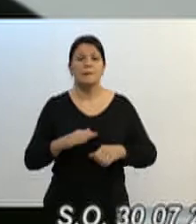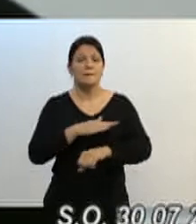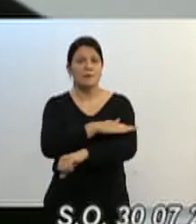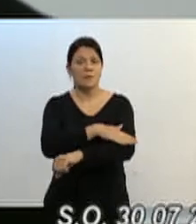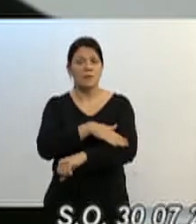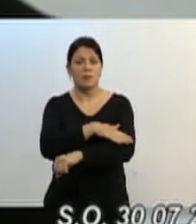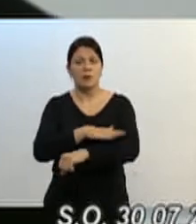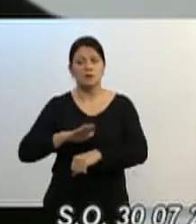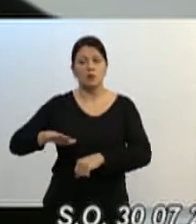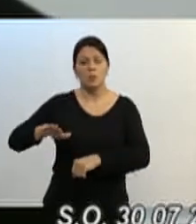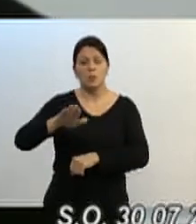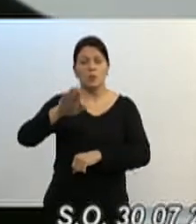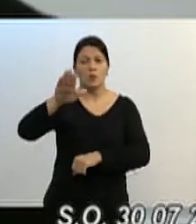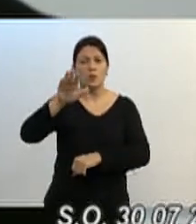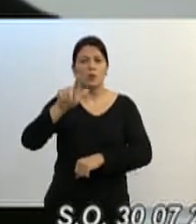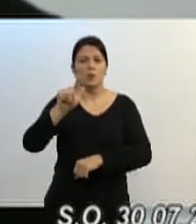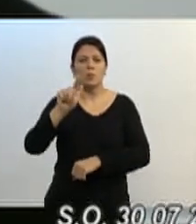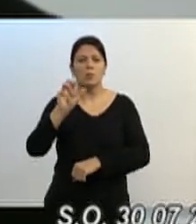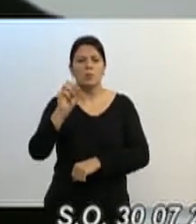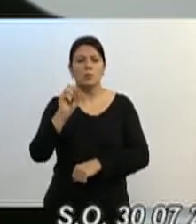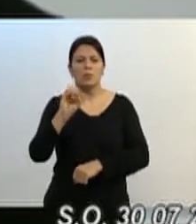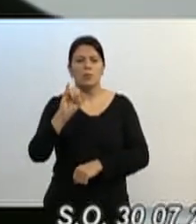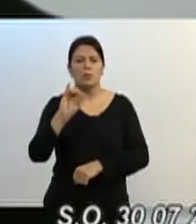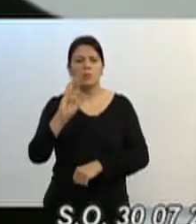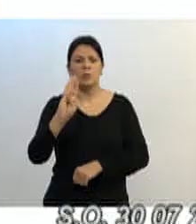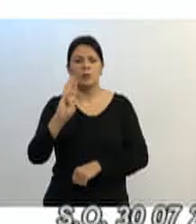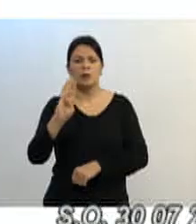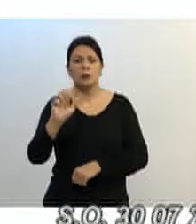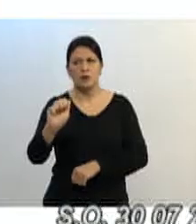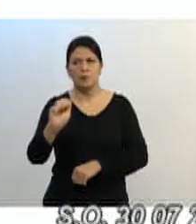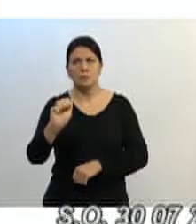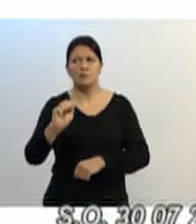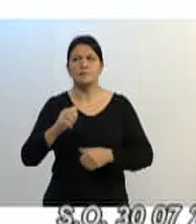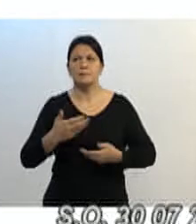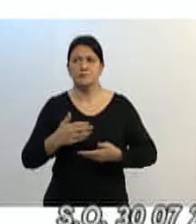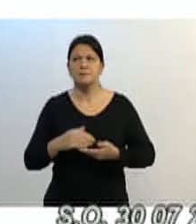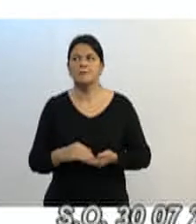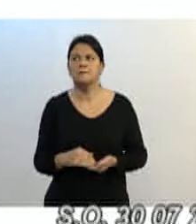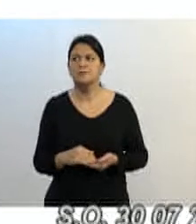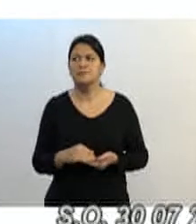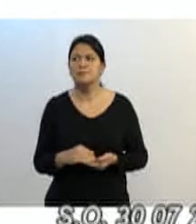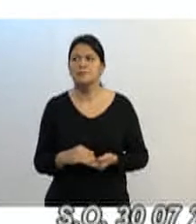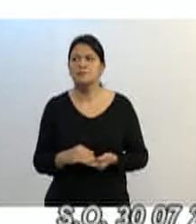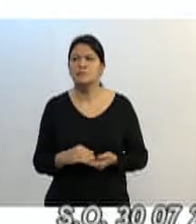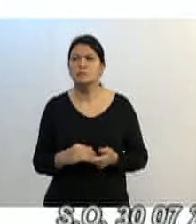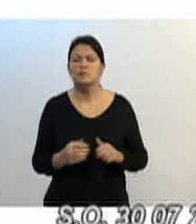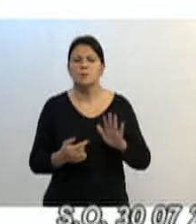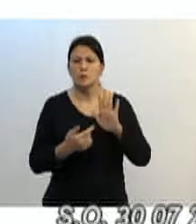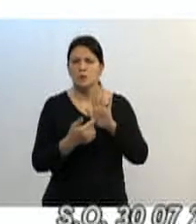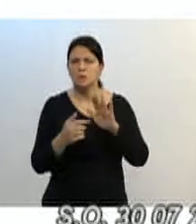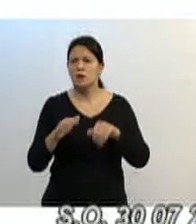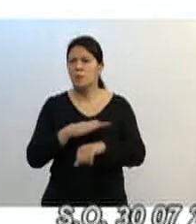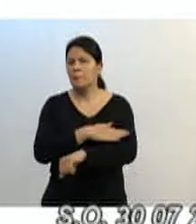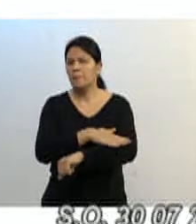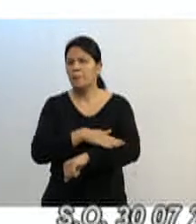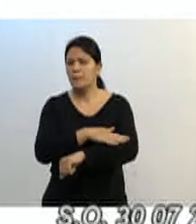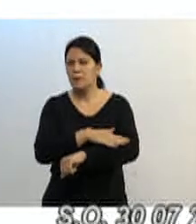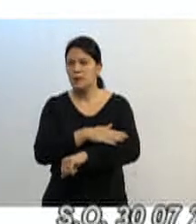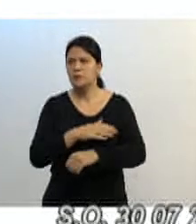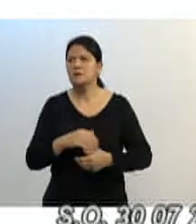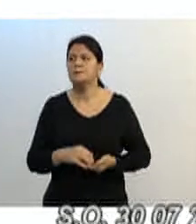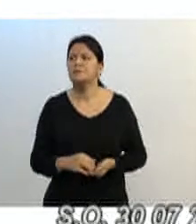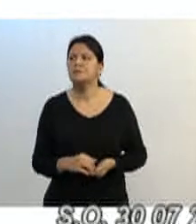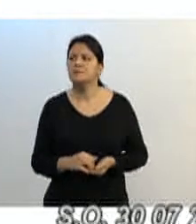Goiaba, a pedido do meu amigo Fritz, se o Ari puder colocar as imagens dessa praça no Moro da Goiaba, deixar